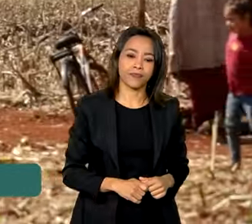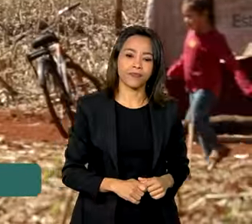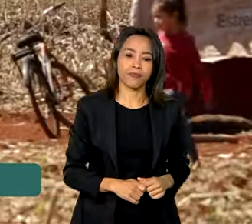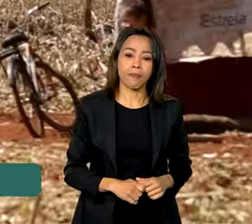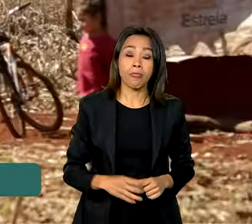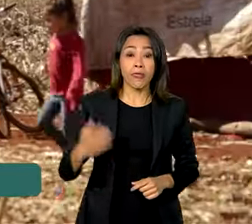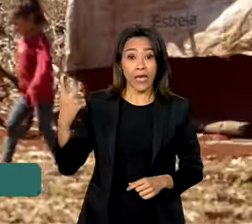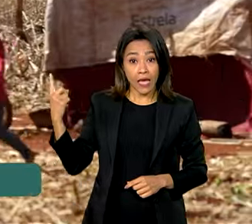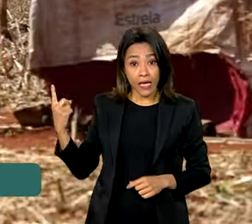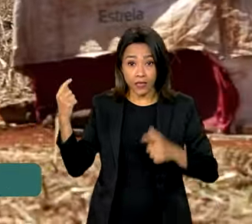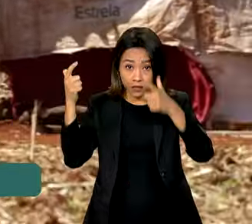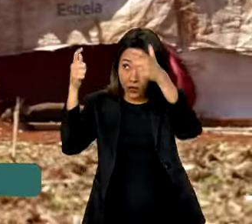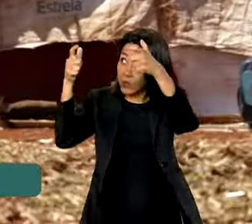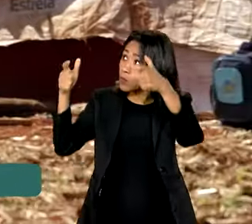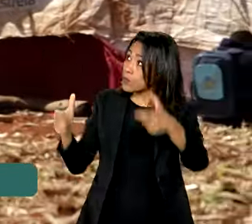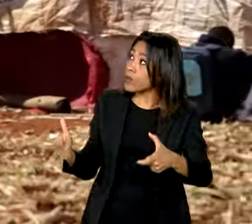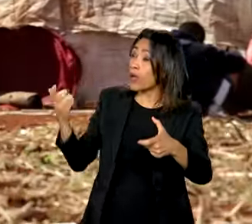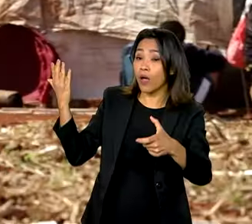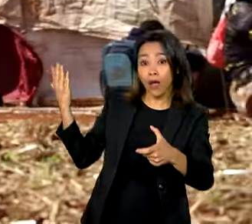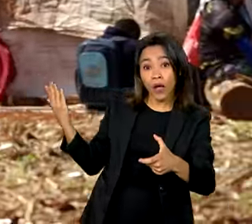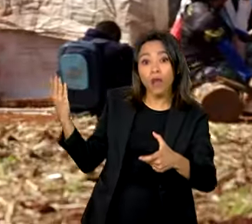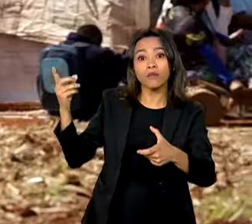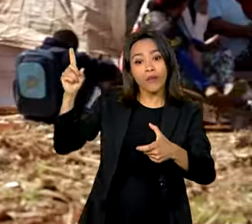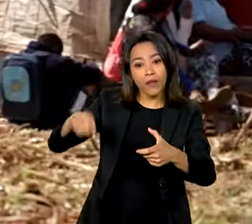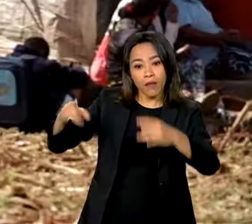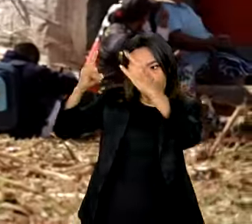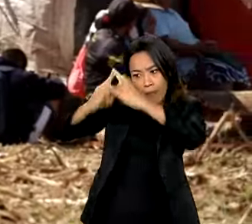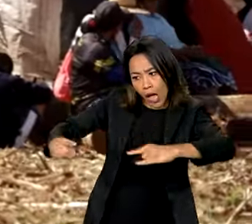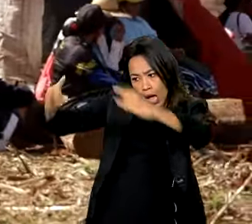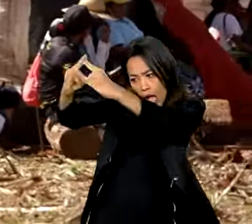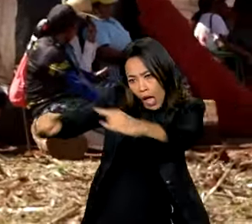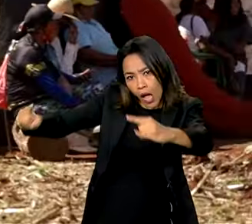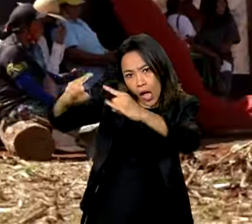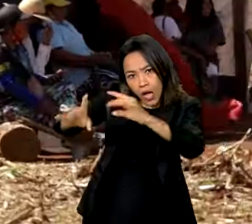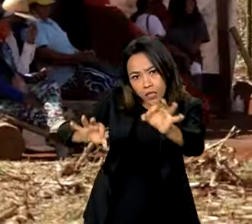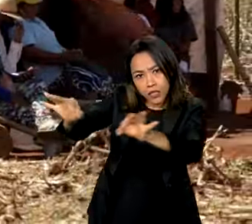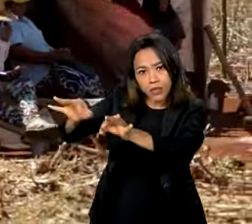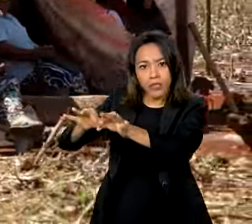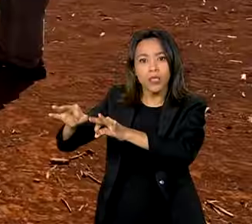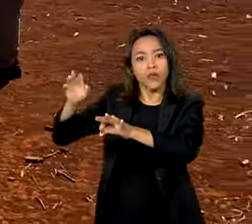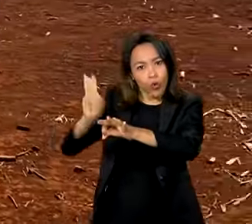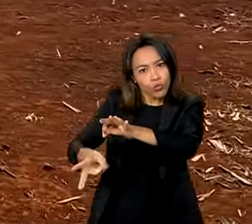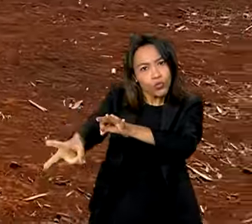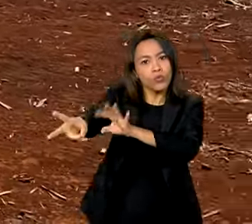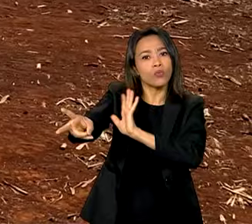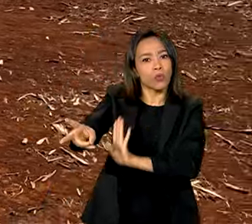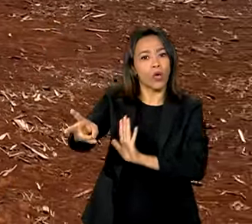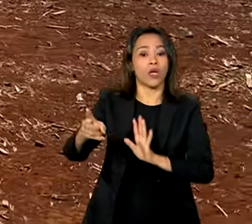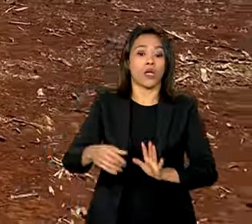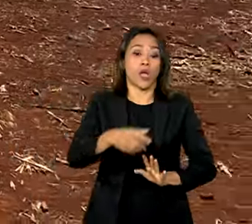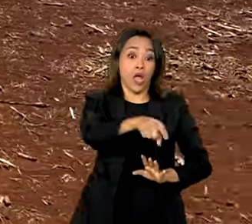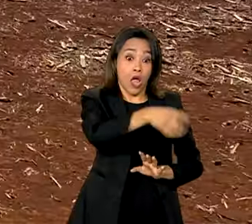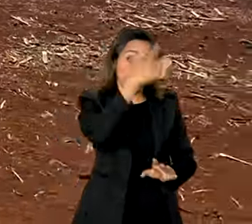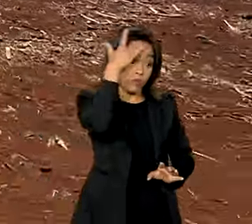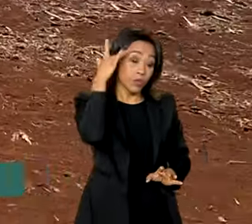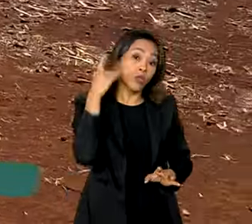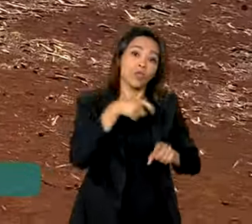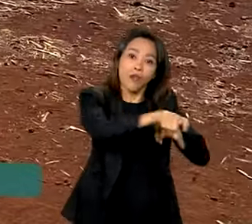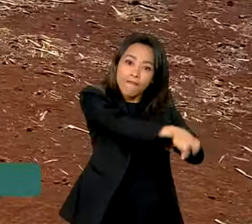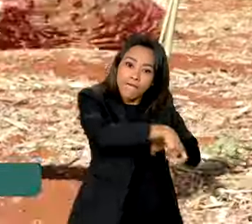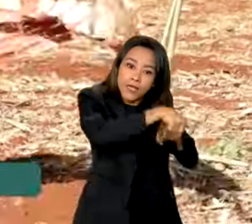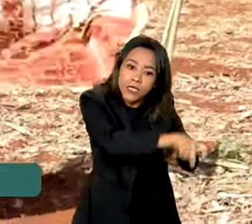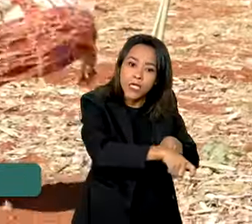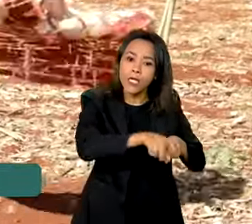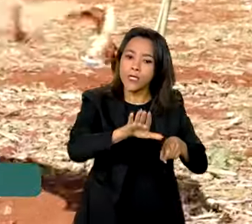O acampamento dos Guarani Kaiowá, barracas improvisadas, segue de pé. Os fazendeiros montaram um bem ao